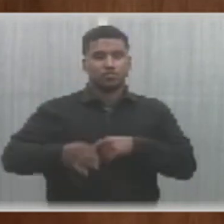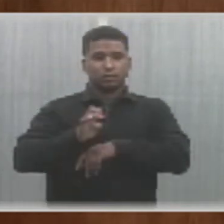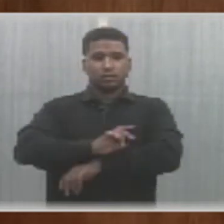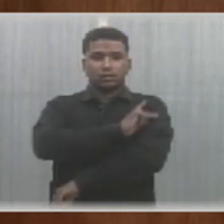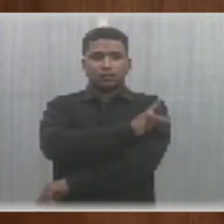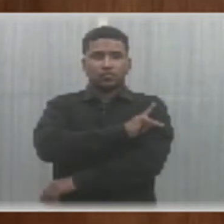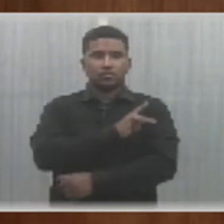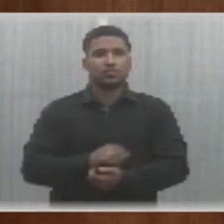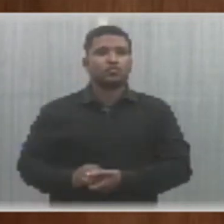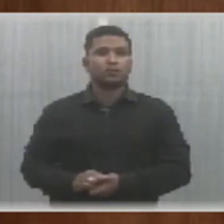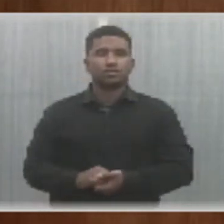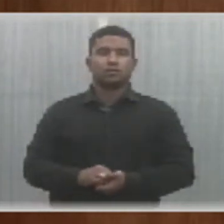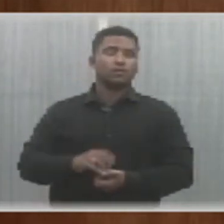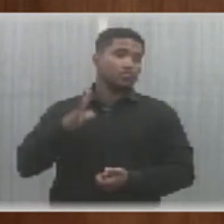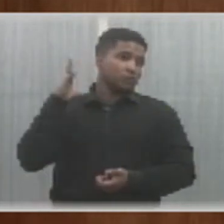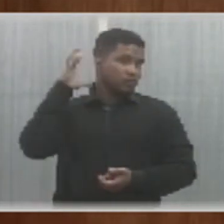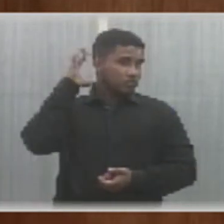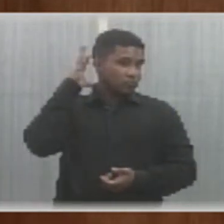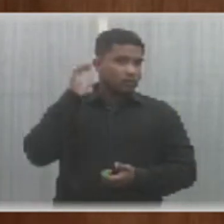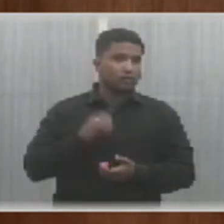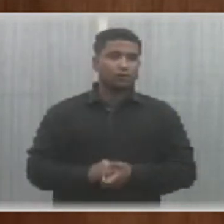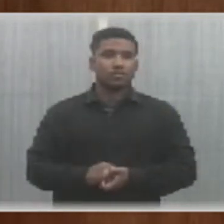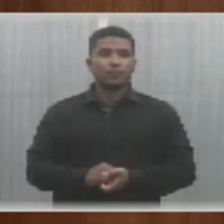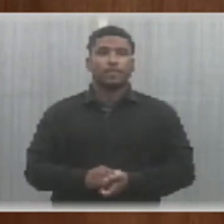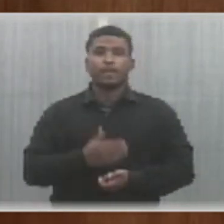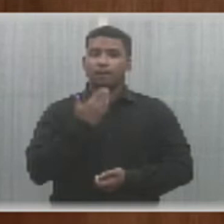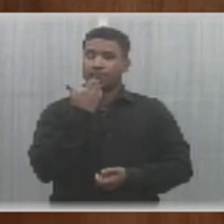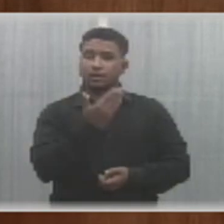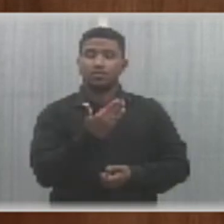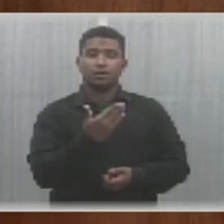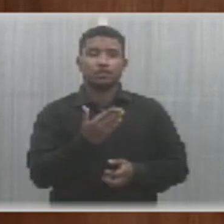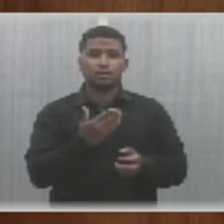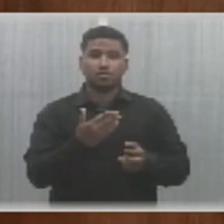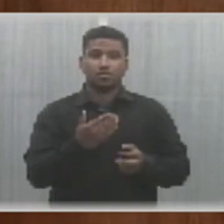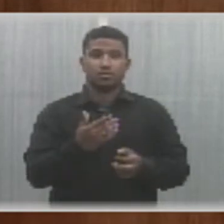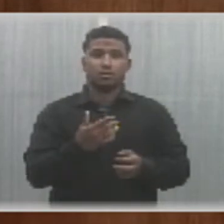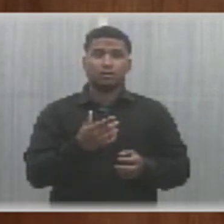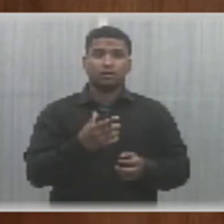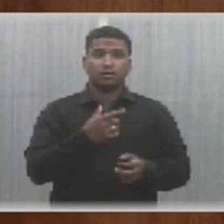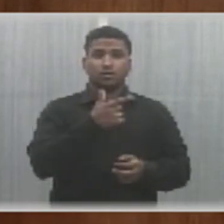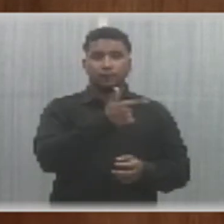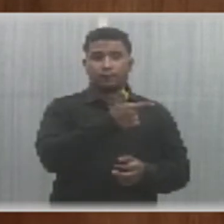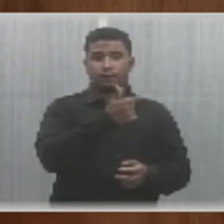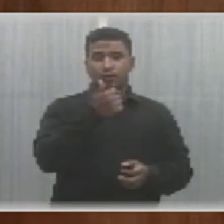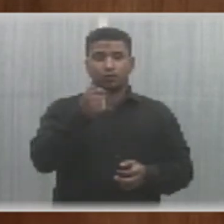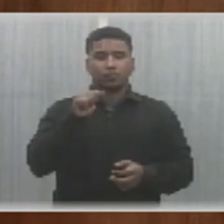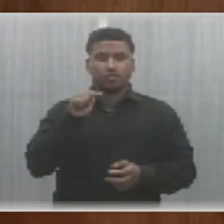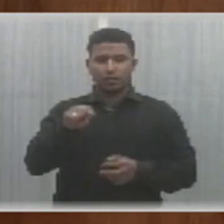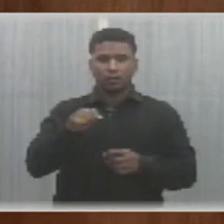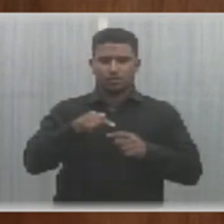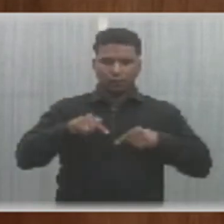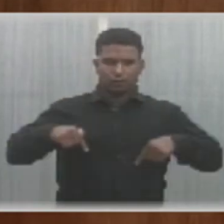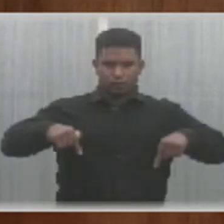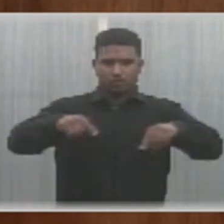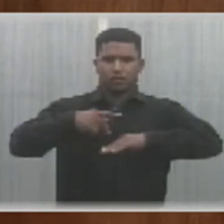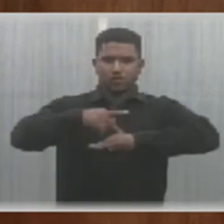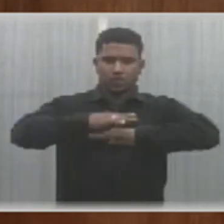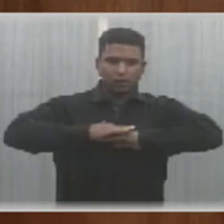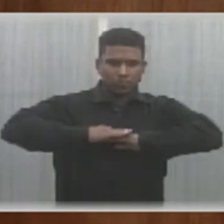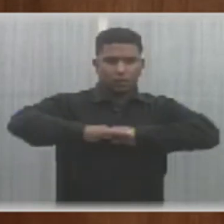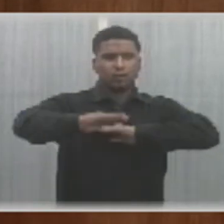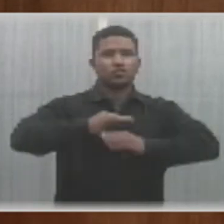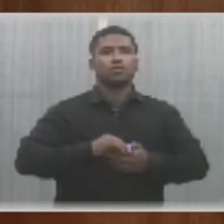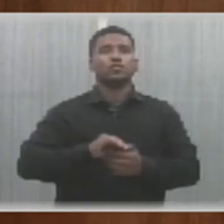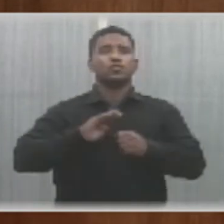estado do Piauí, Maria Regina Souza, solicitando a realização de 21 mil metros quadrados de asfaltamento urbano